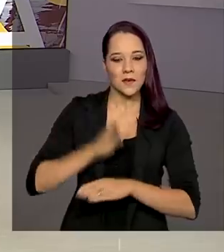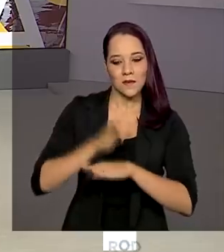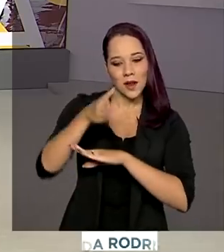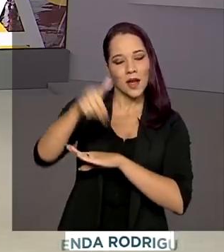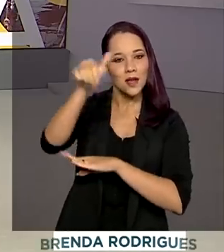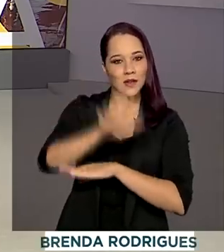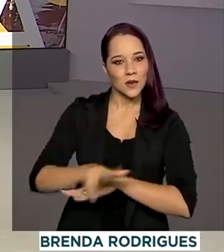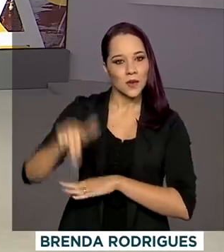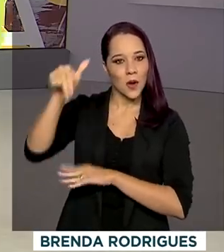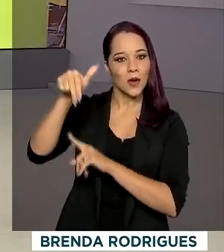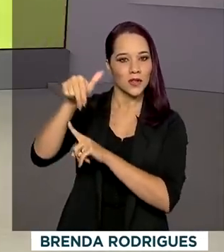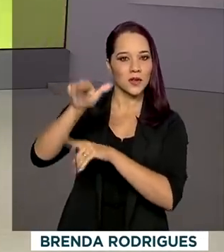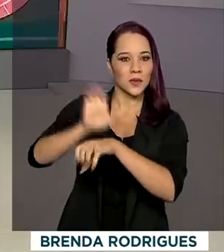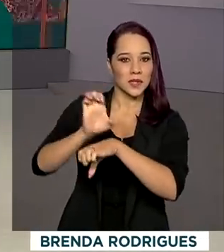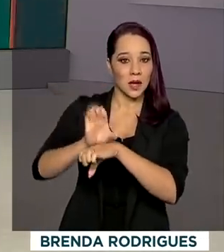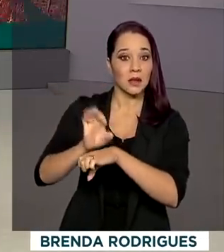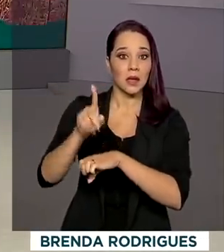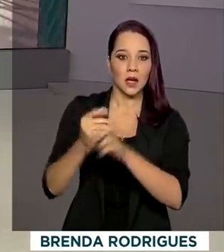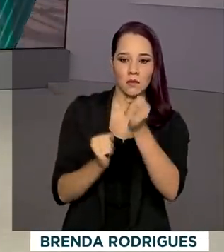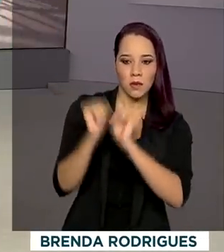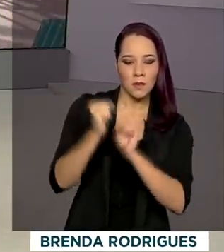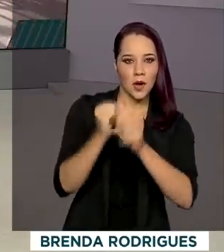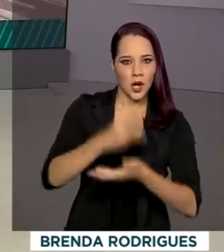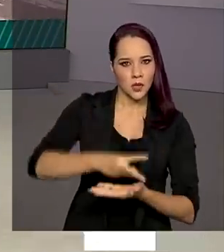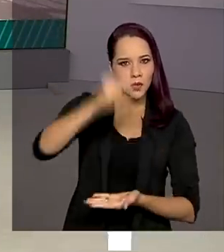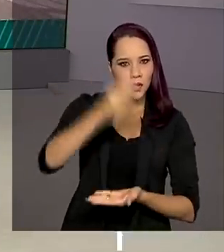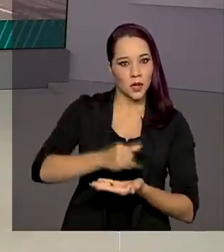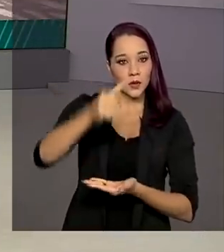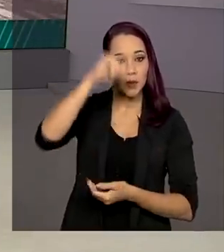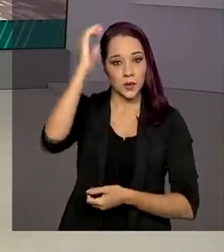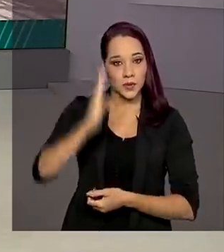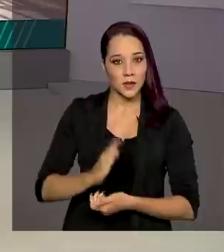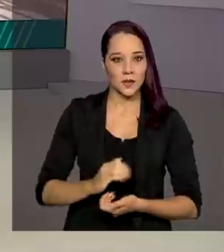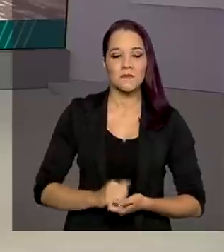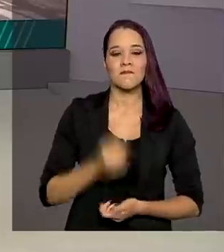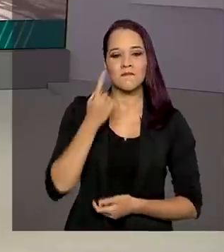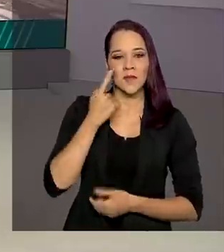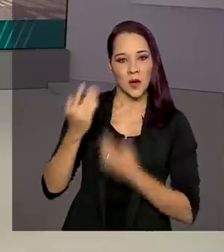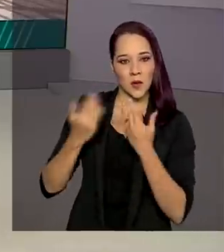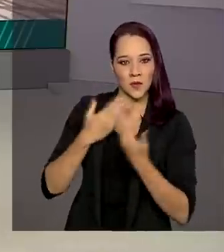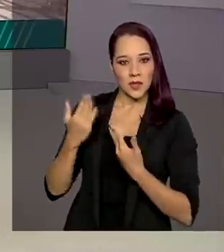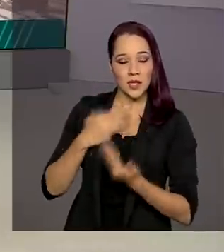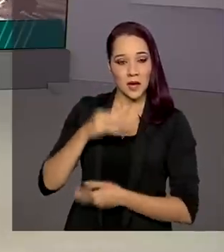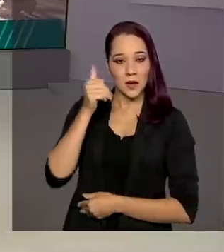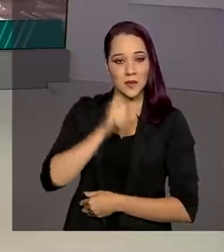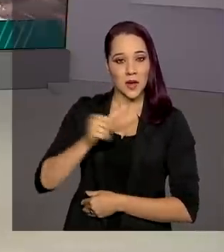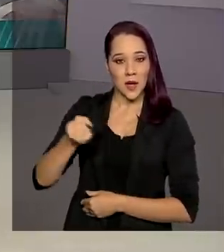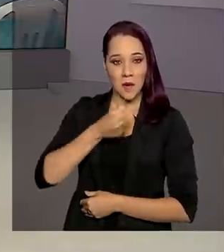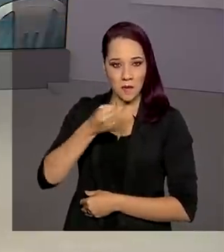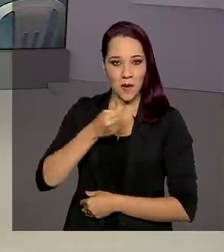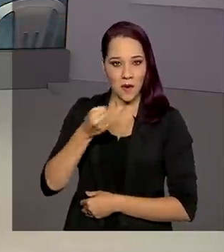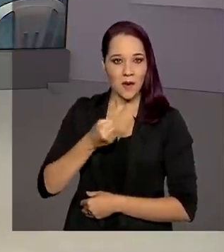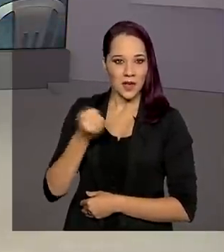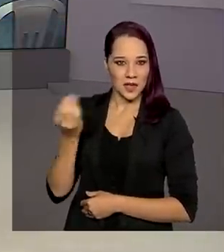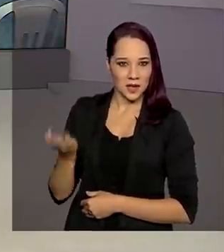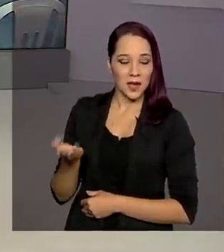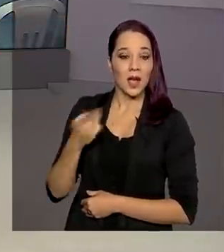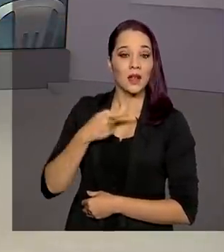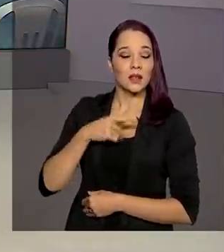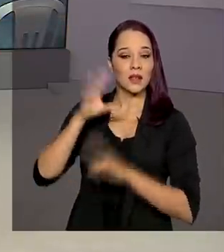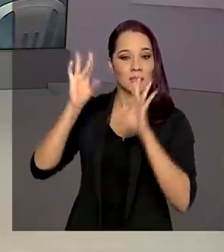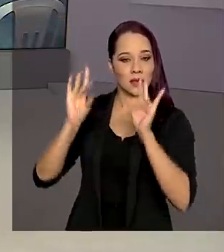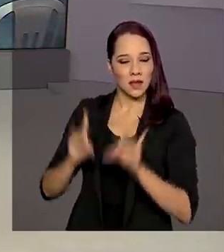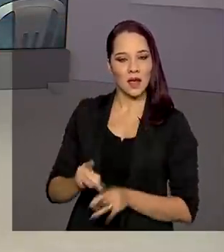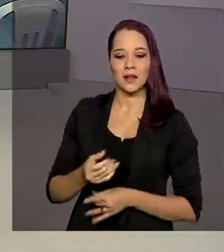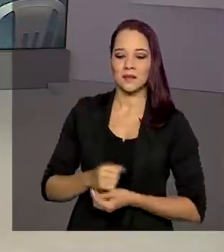norte do estado, que é uma grande produtora de grãos do país. Vamos então conversar com a repórter Márcia Fernandes, ela traz ao vivo os